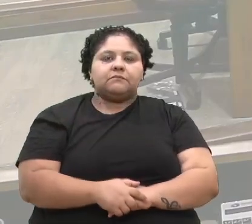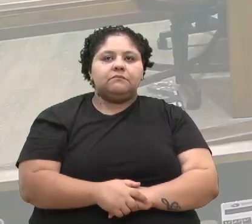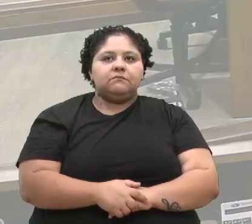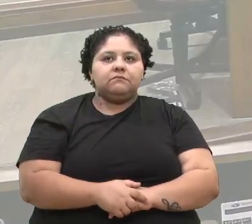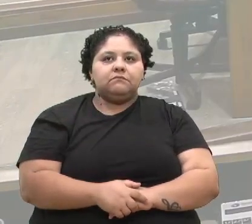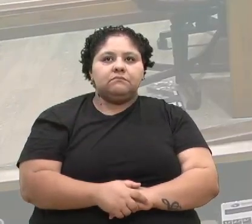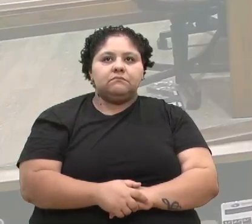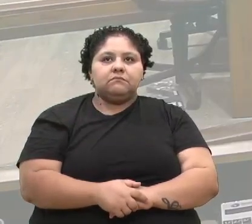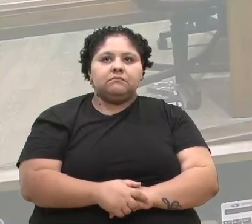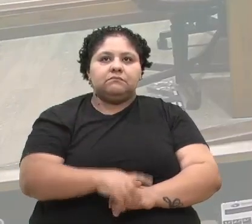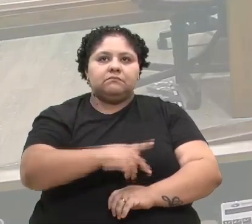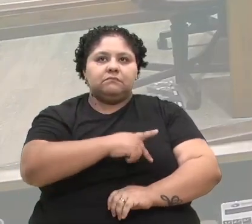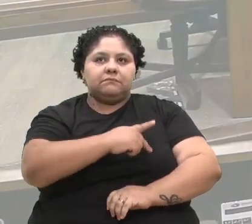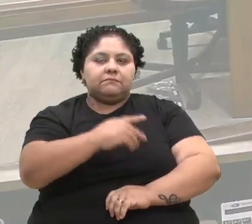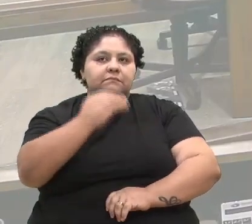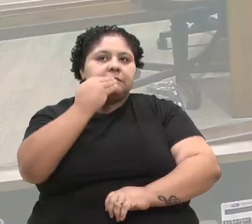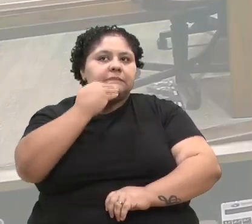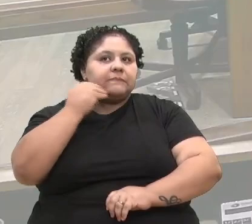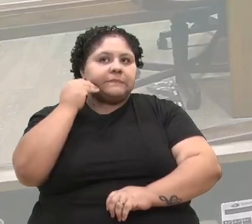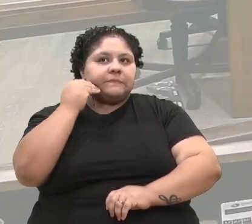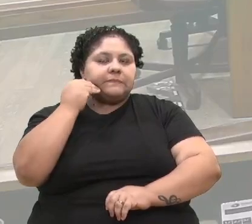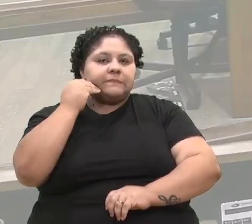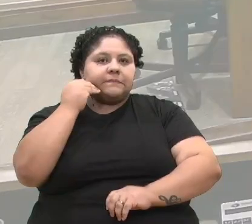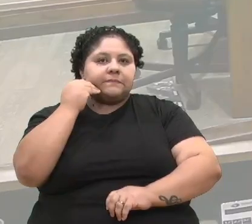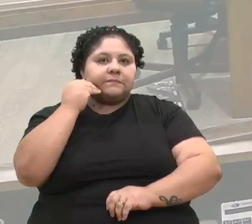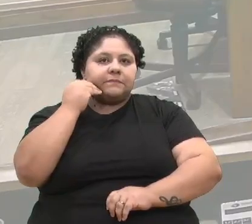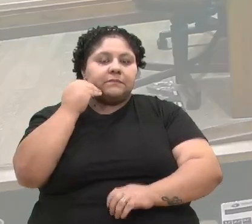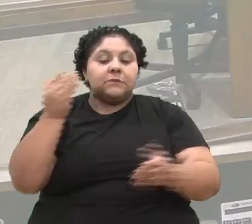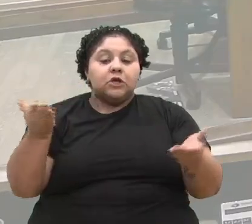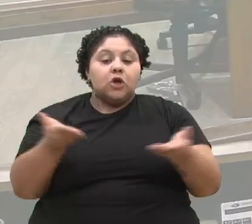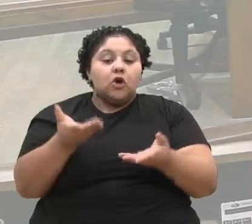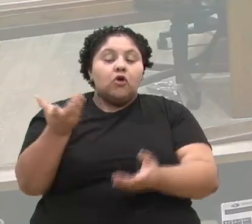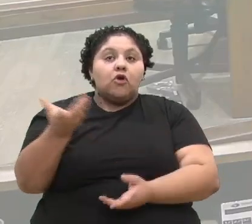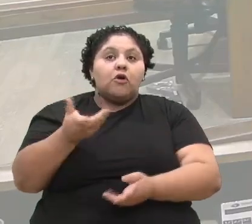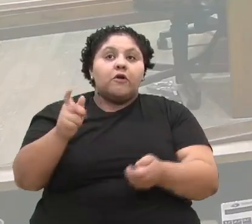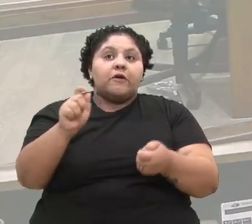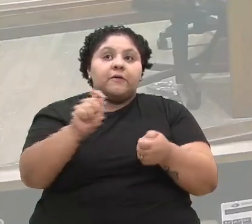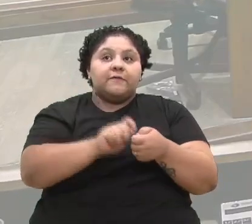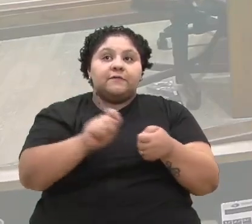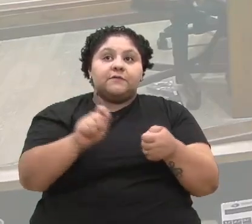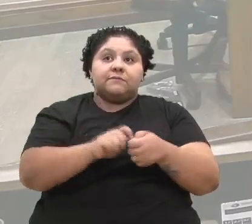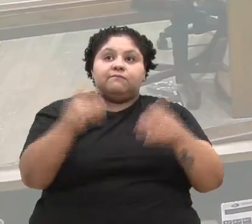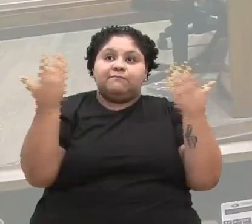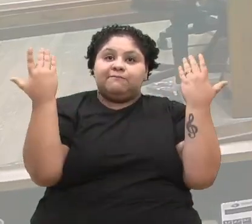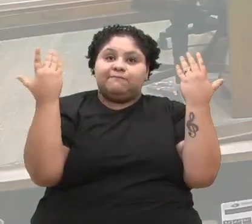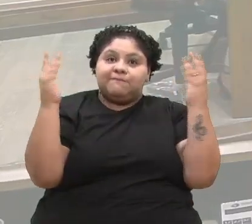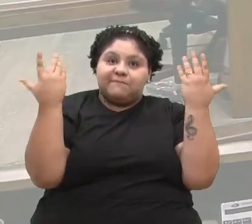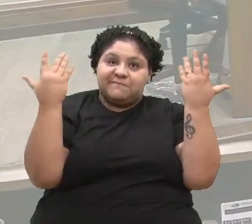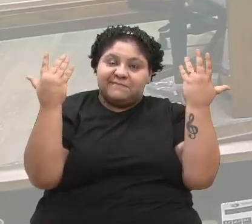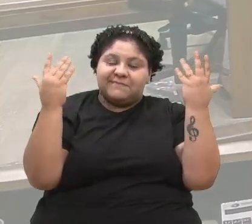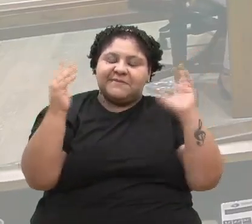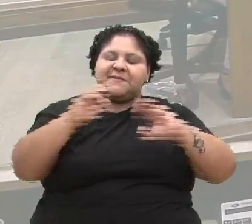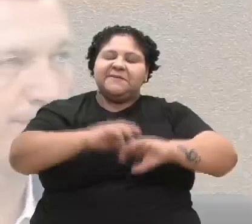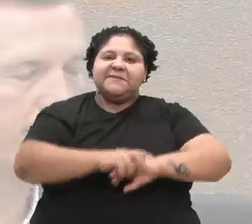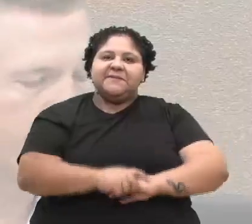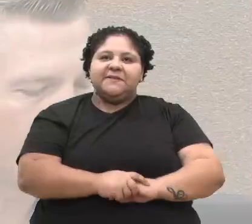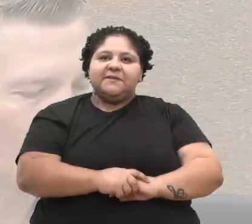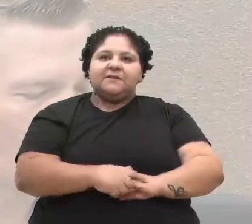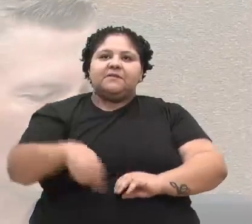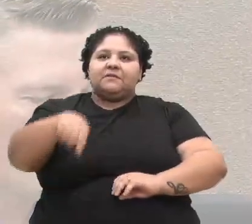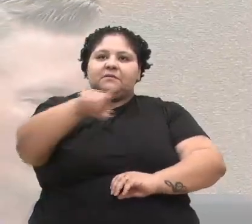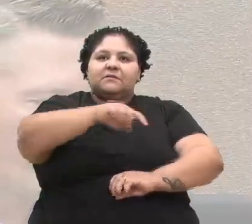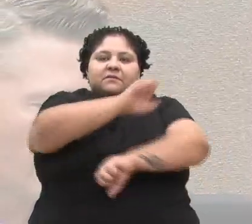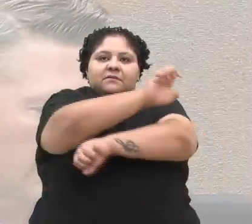Senhora presidente, caros colegas, hoje eu quero fazer um voto de congratulação ao nosso